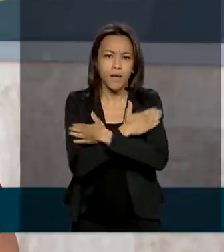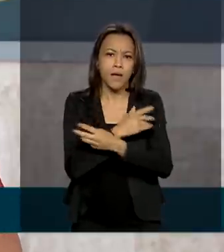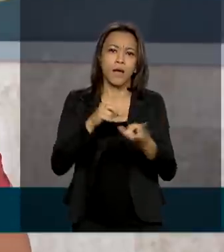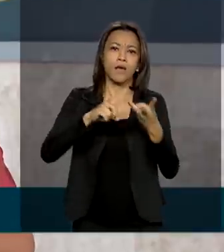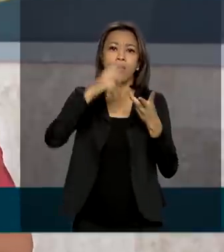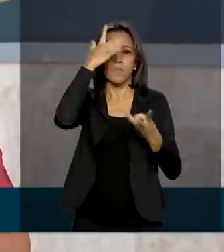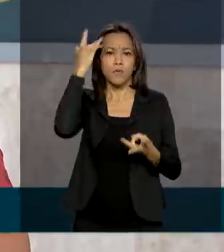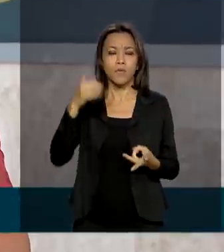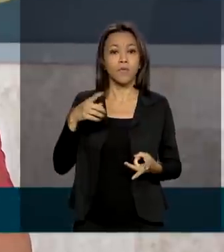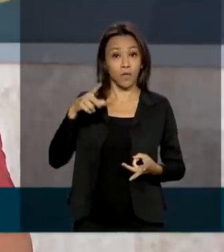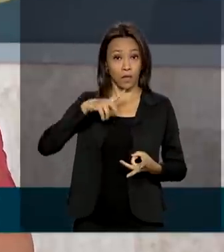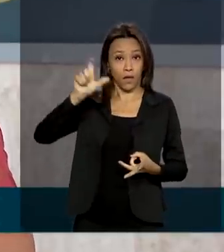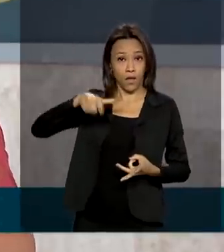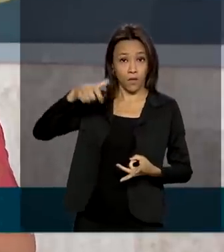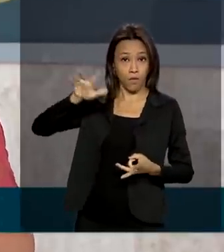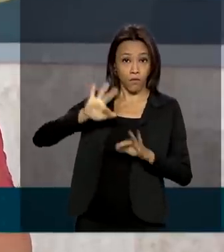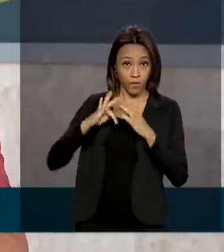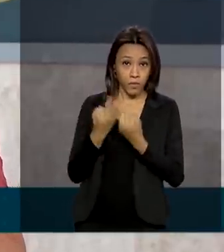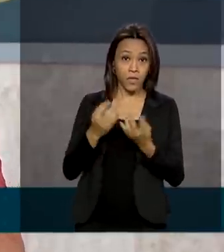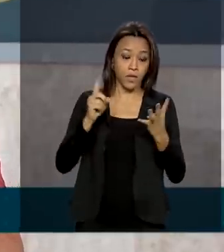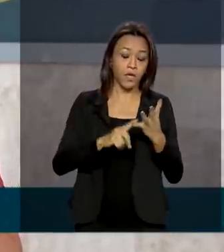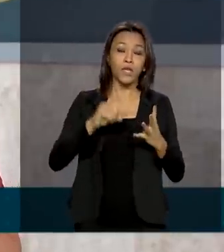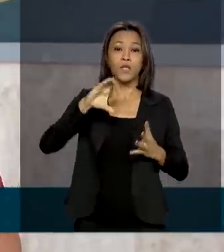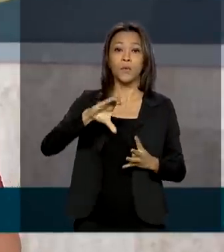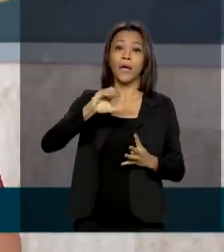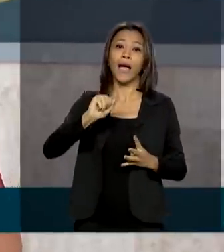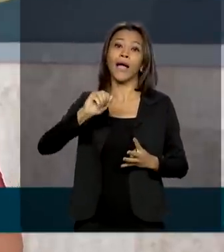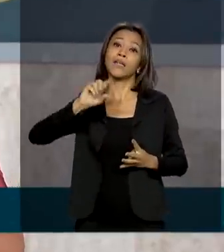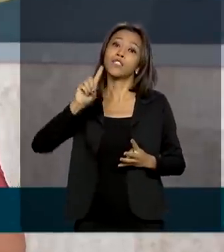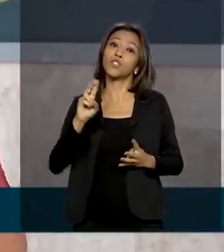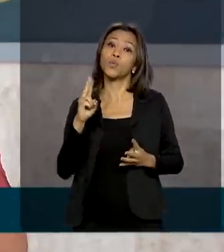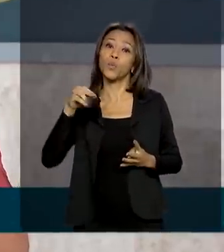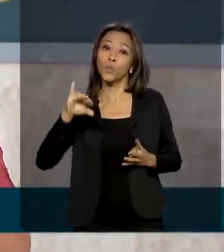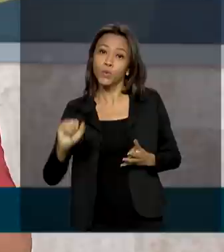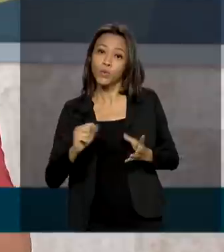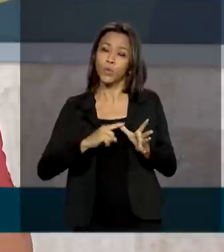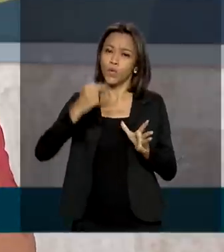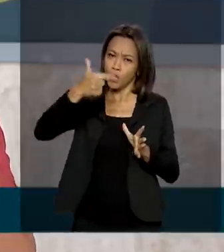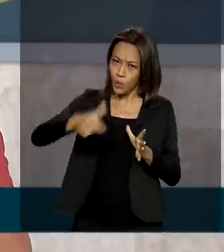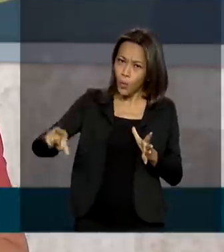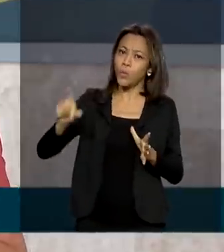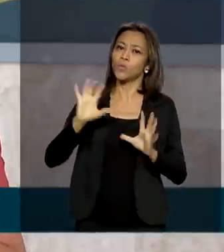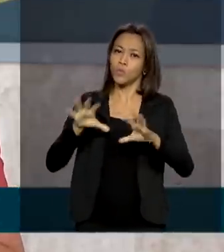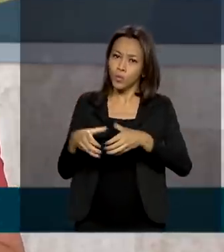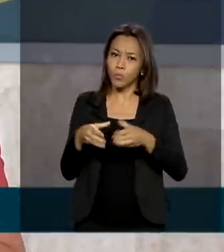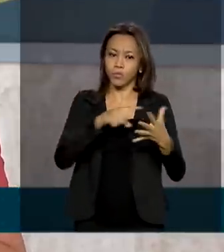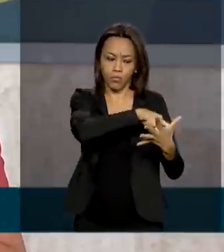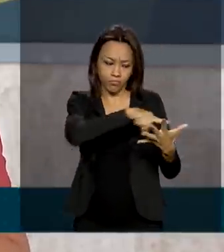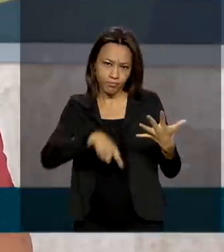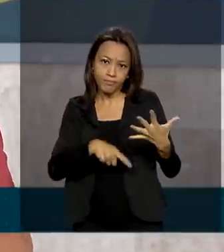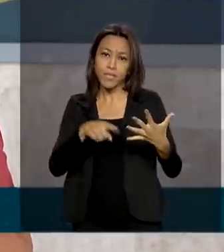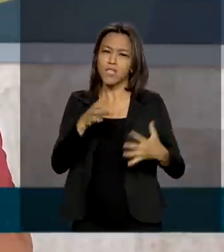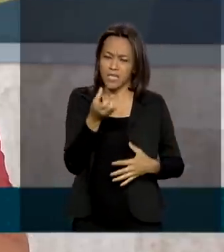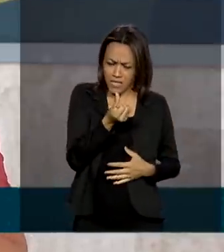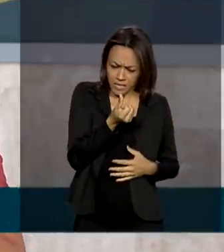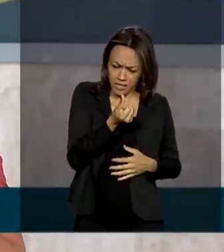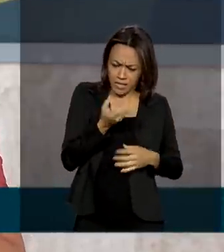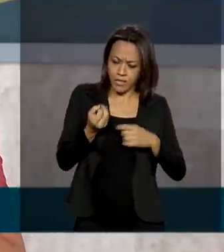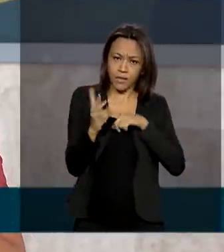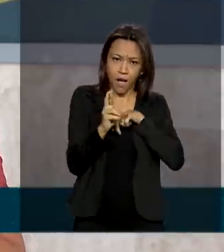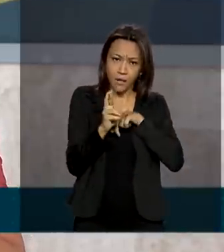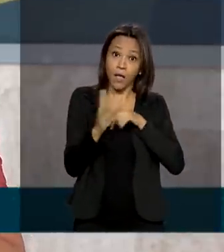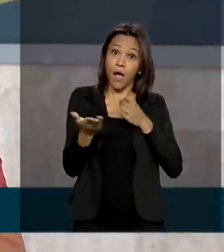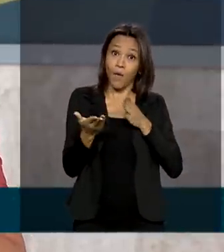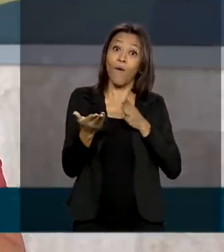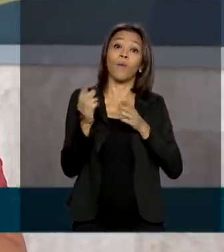do Bolsa Família e do Cadastro Único e os microempreendedores individuais. Mas, em vez de R 600, agora o auxílio